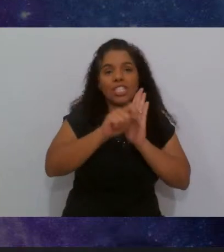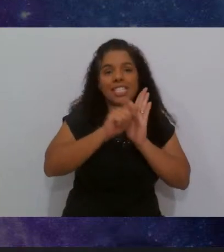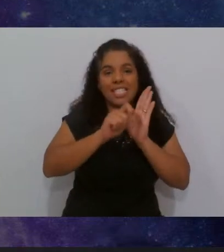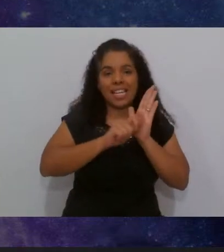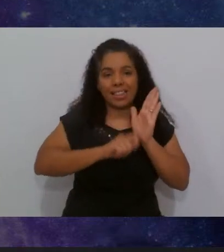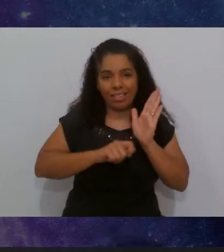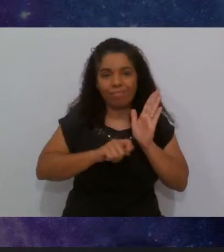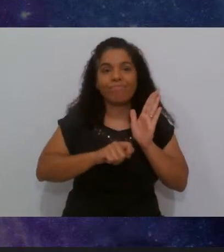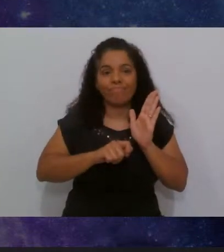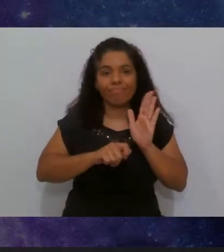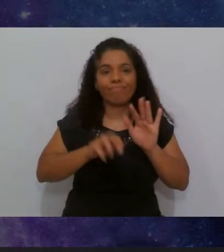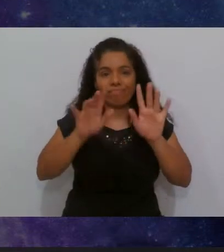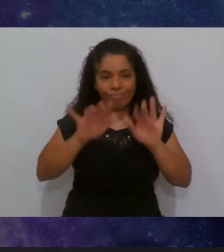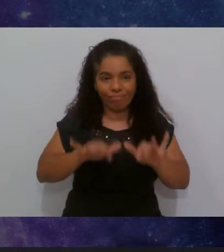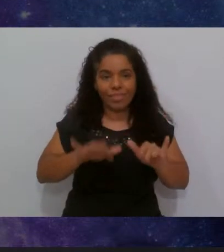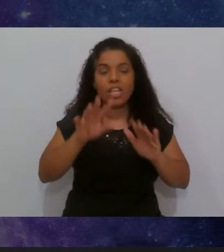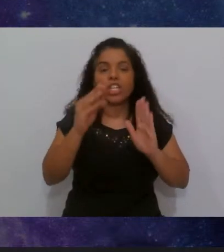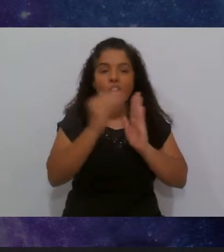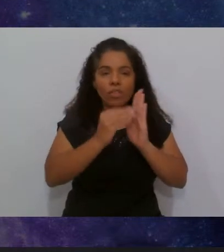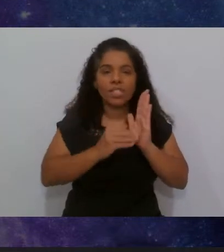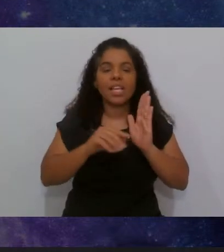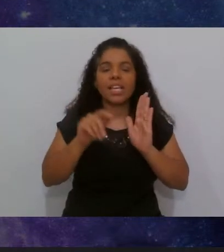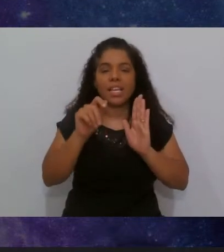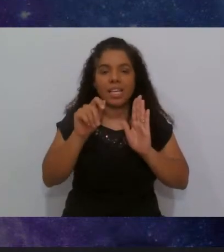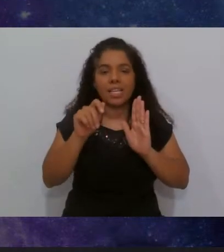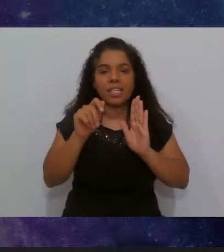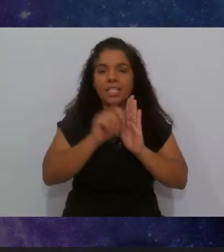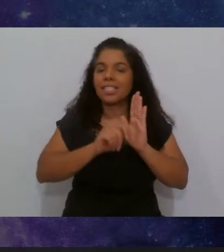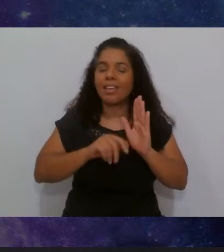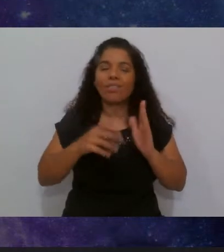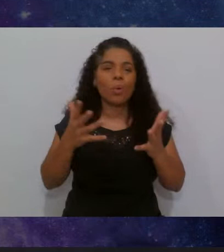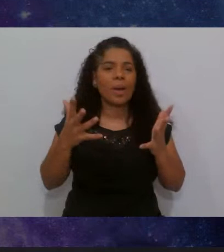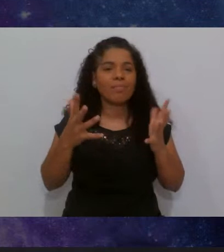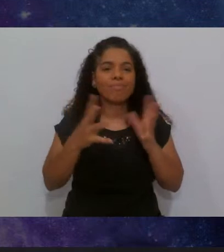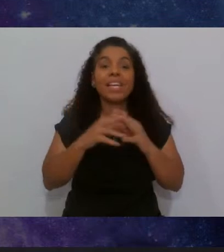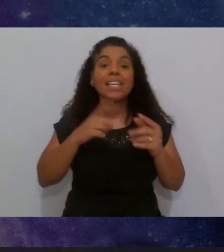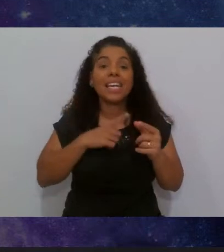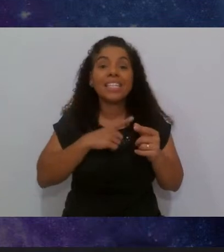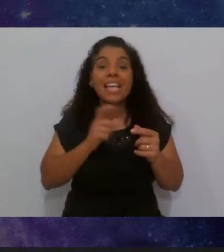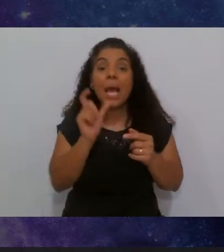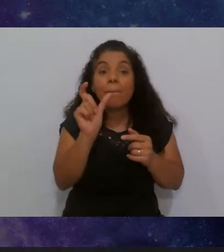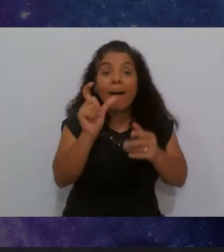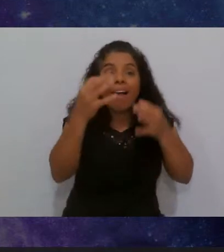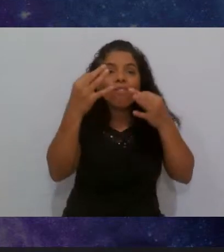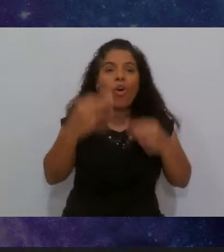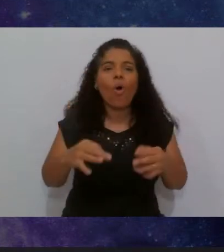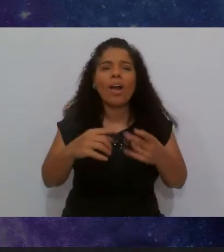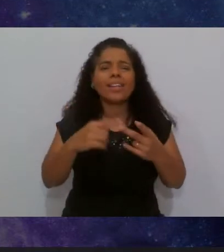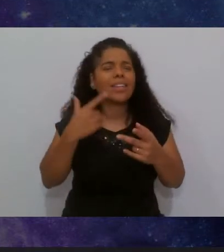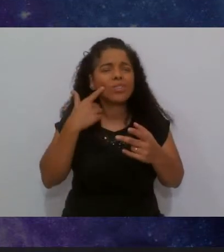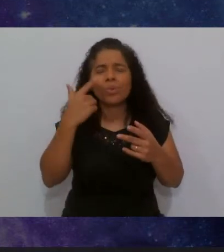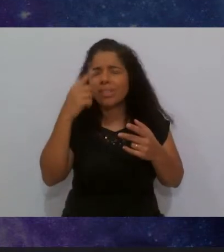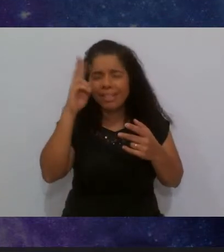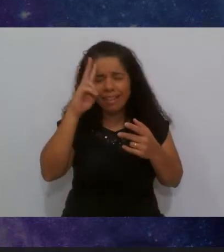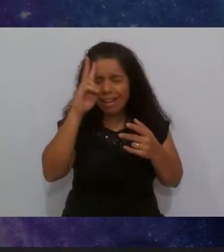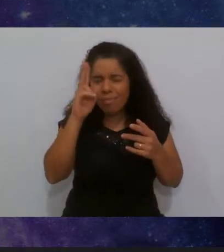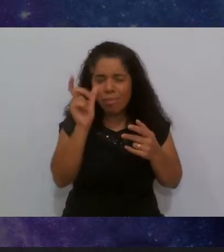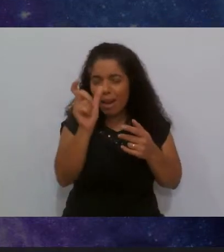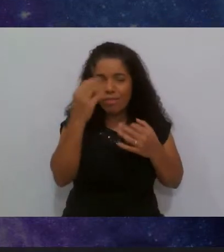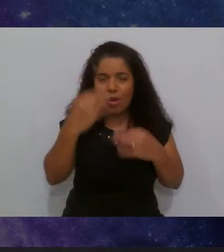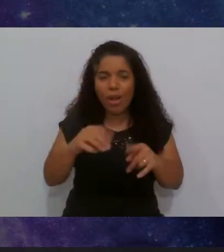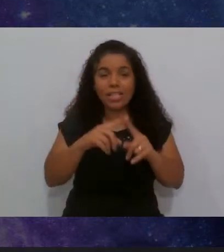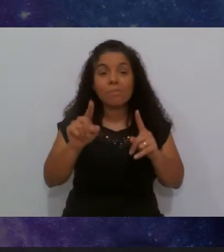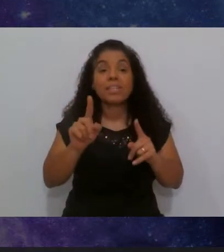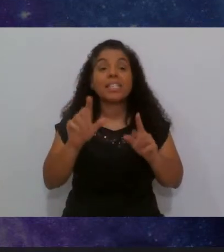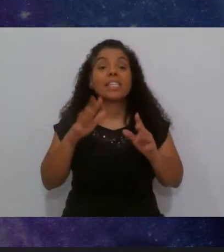que você escreveu tem a palavra correta não está vindo na minha cabeça mas assim